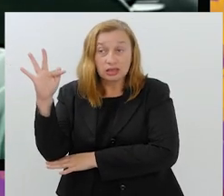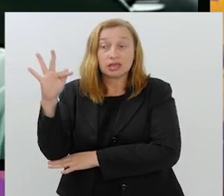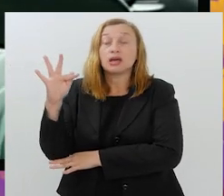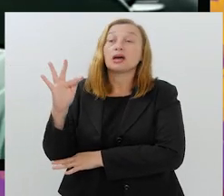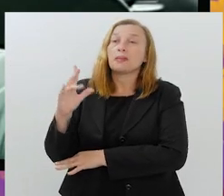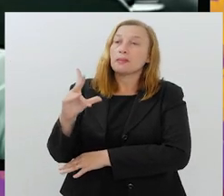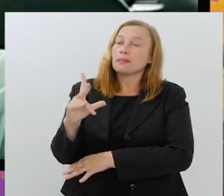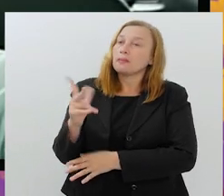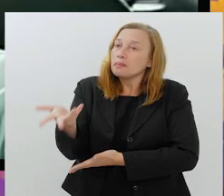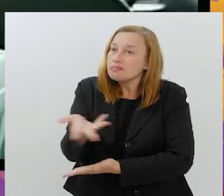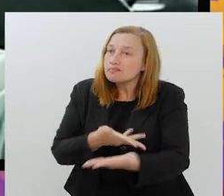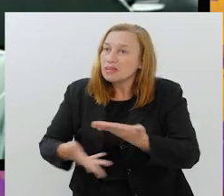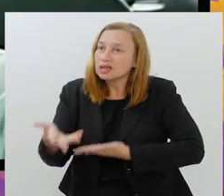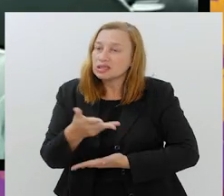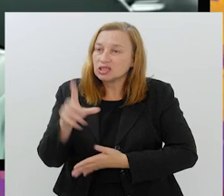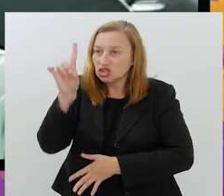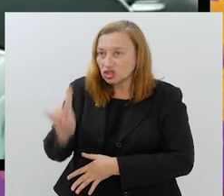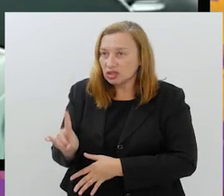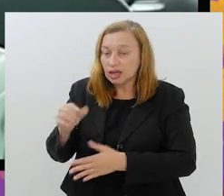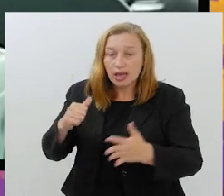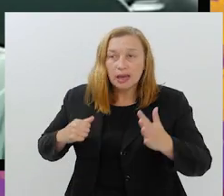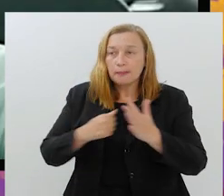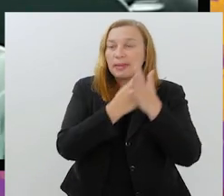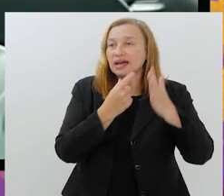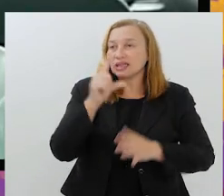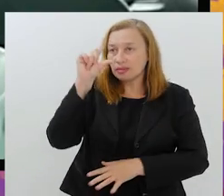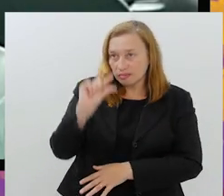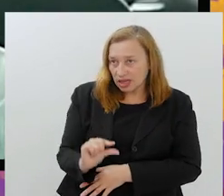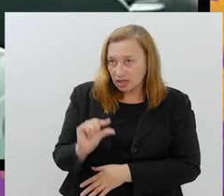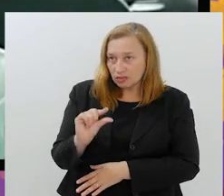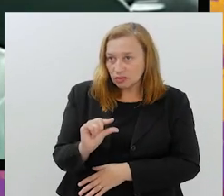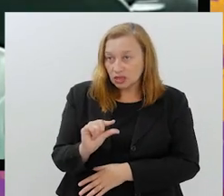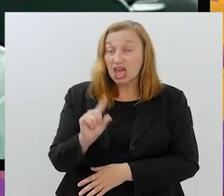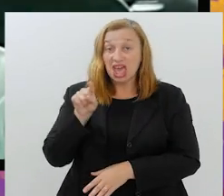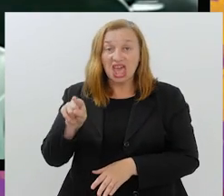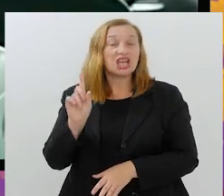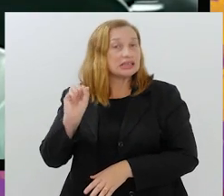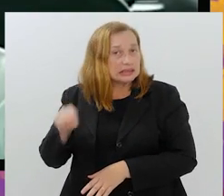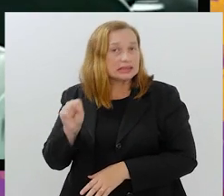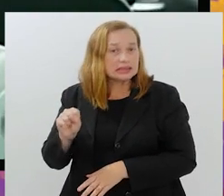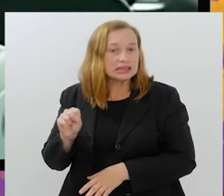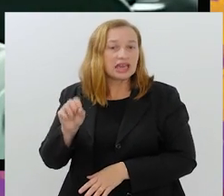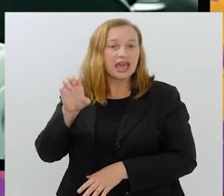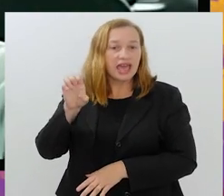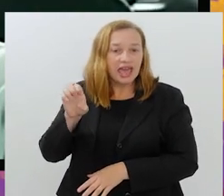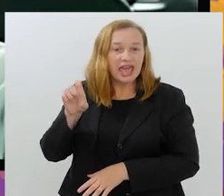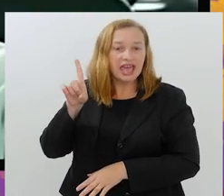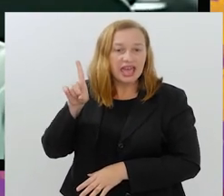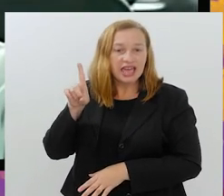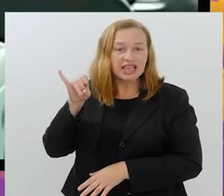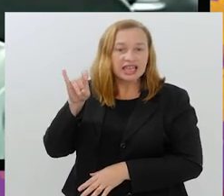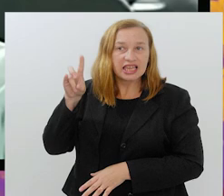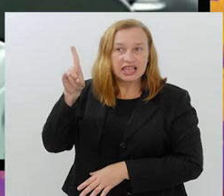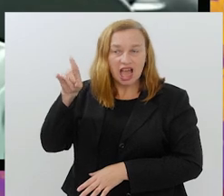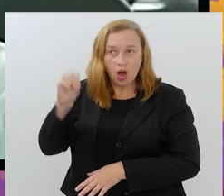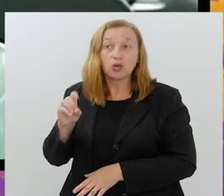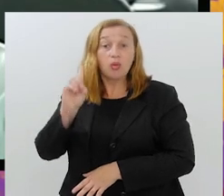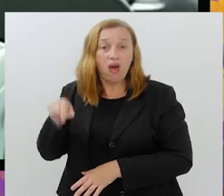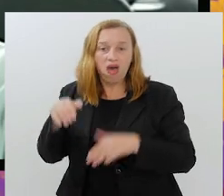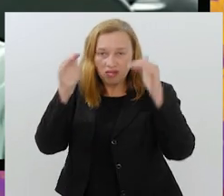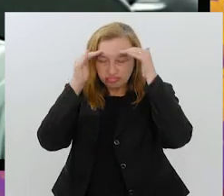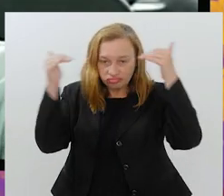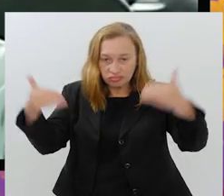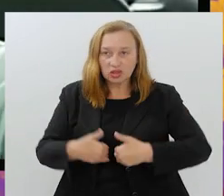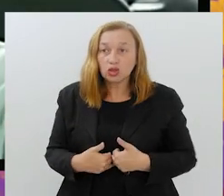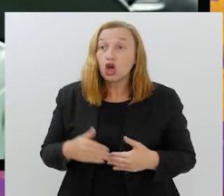parcelos de diretoria, eu acho que impacta menos. Porque, querendo ou não, ele é sim centralizador. E isso é percebido por todo mundo.